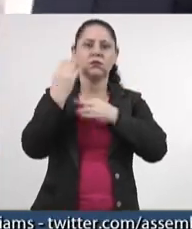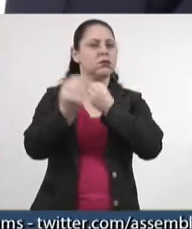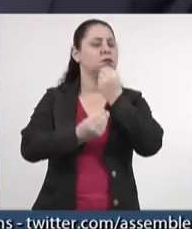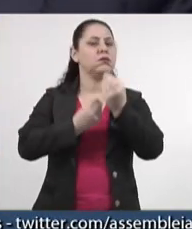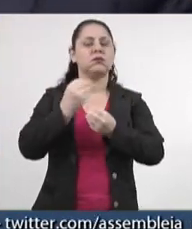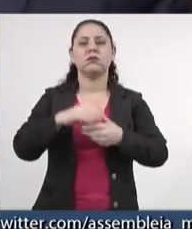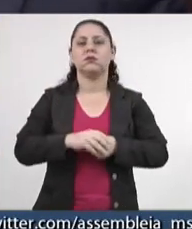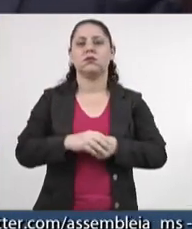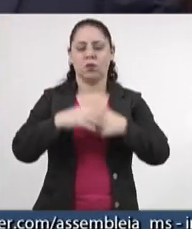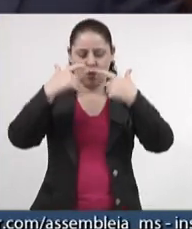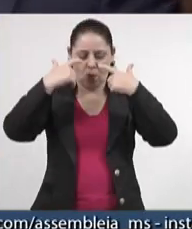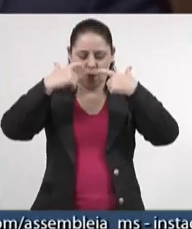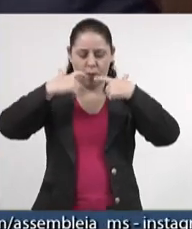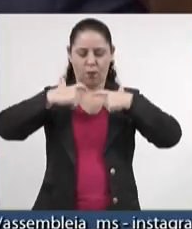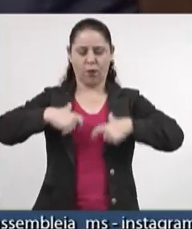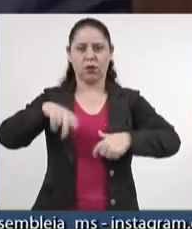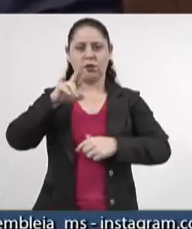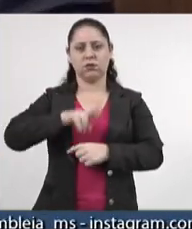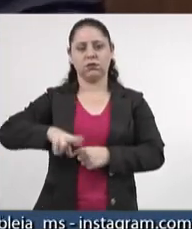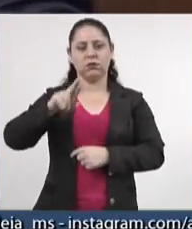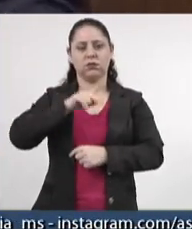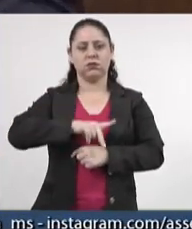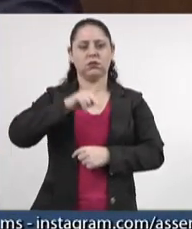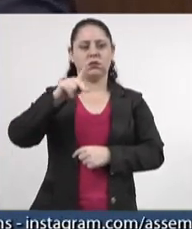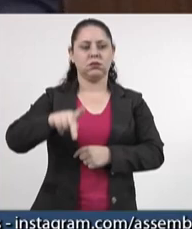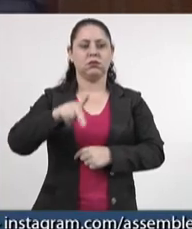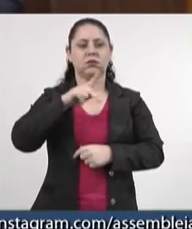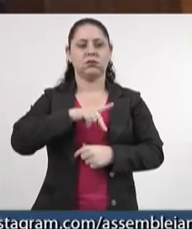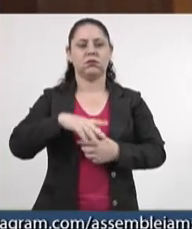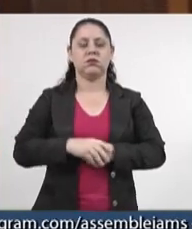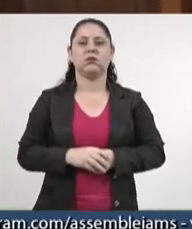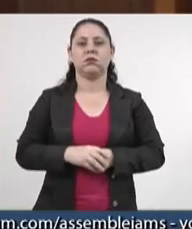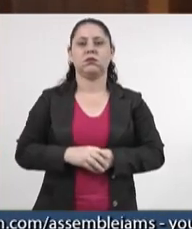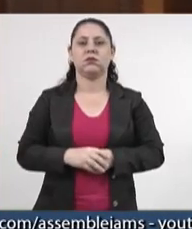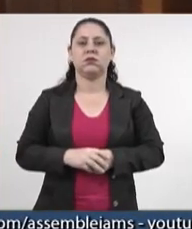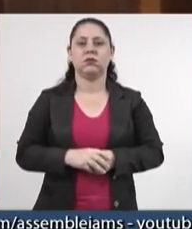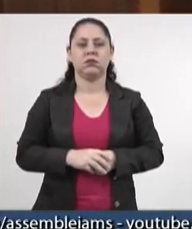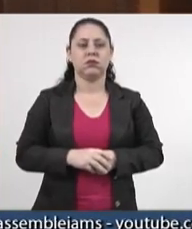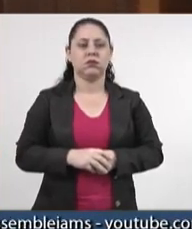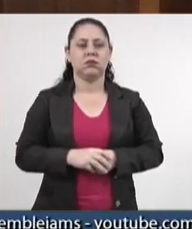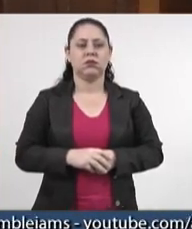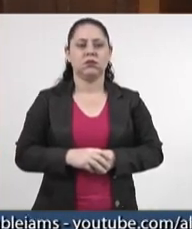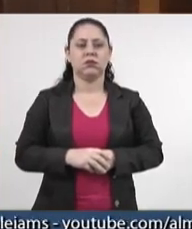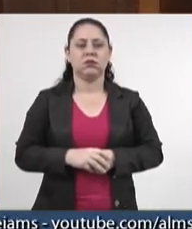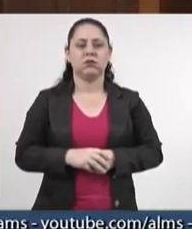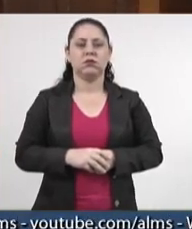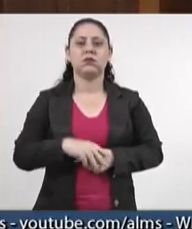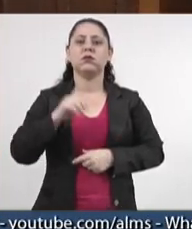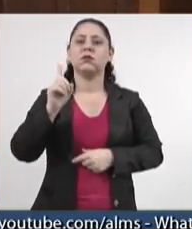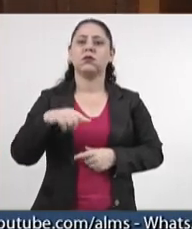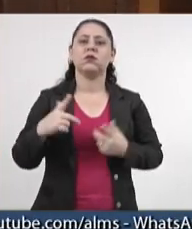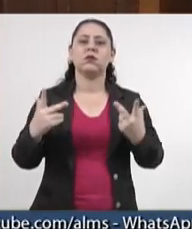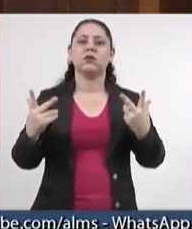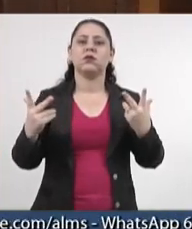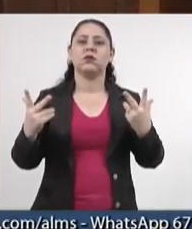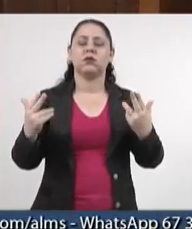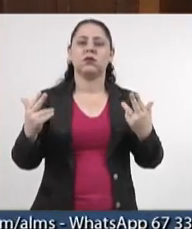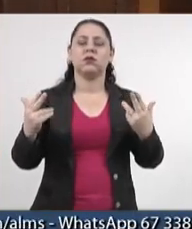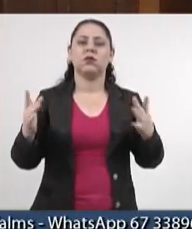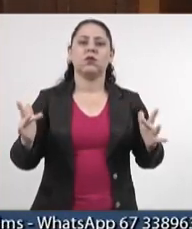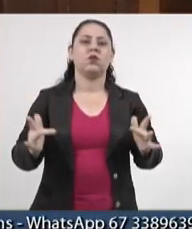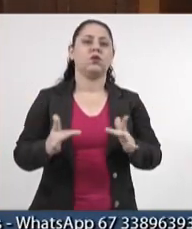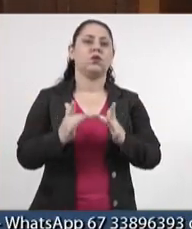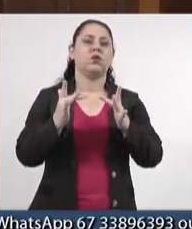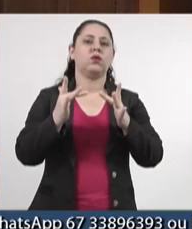como se veste esse professor, e aqui atribuo a uma coincidência, mas é exatamente como eu encontro